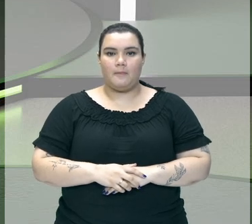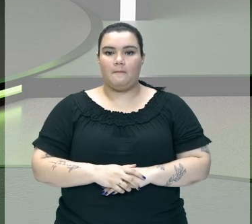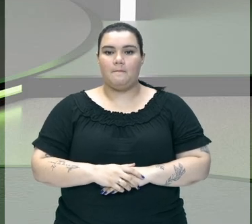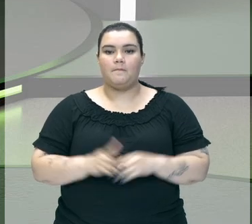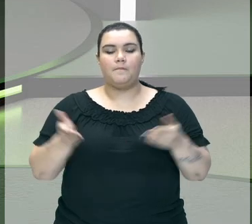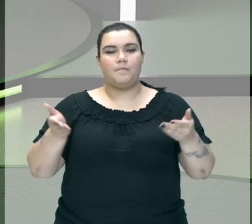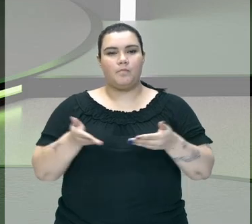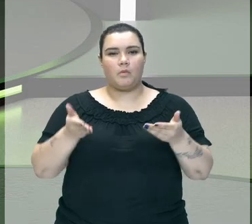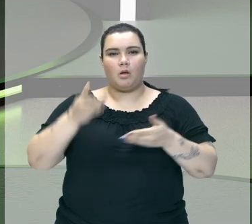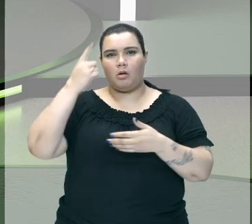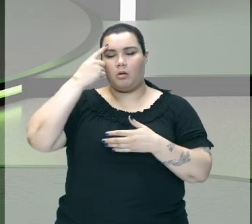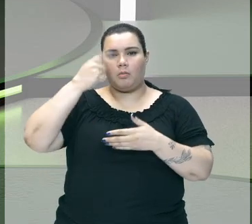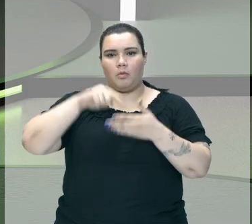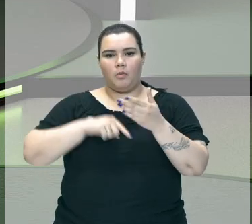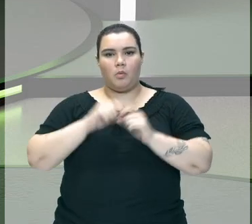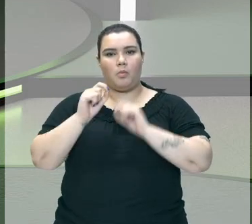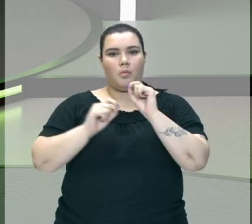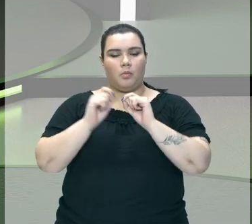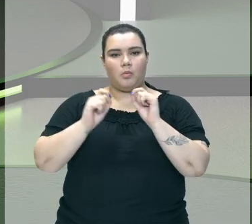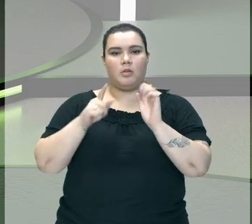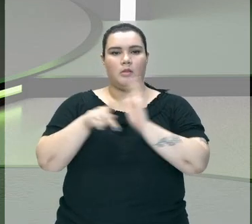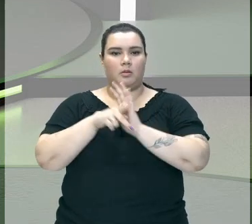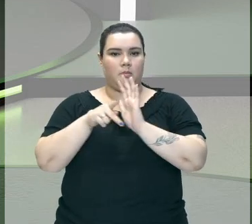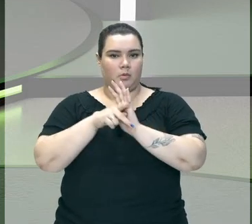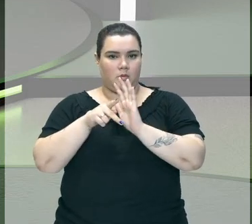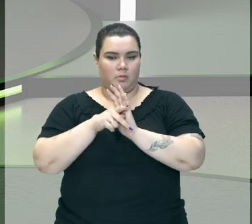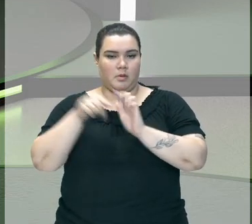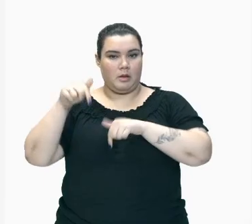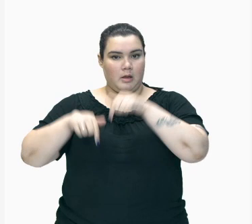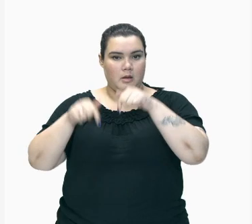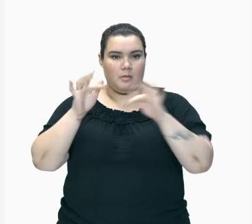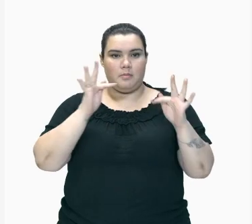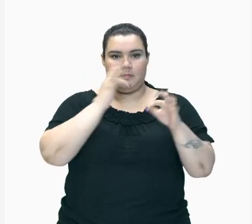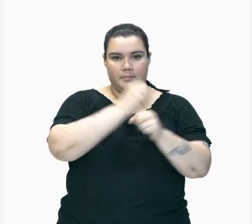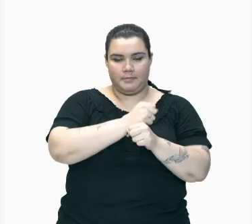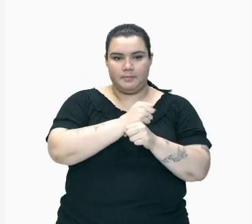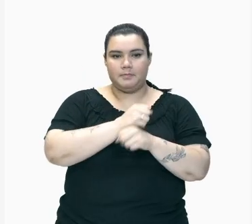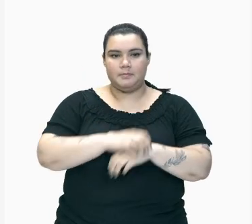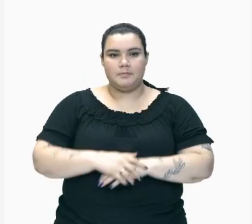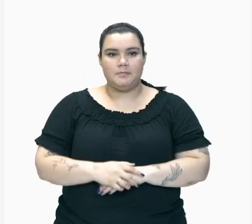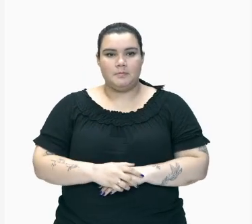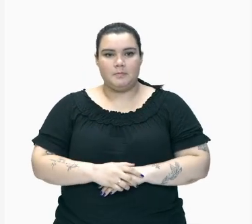Aprofundar mais O que que são Fenômenos químicos E físicos Deem uma olhada